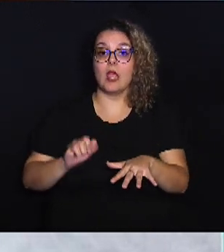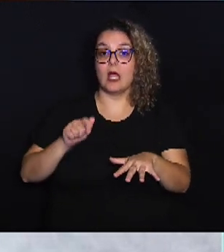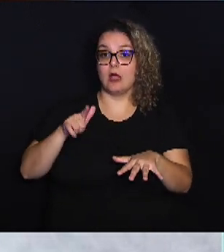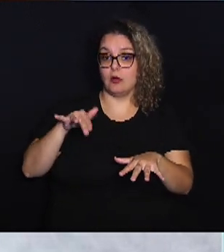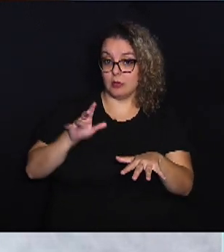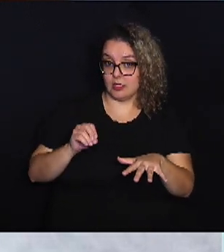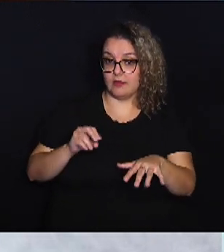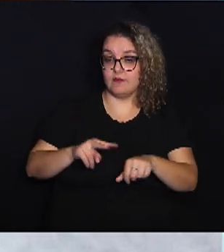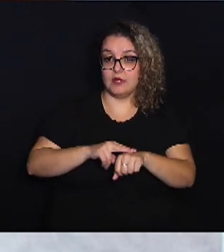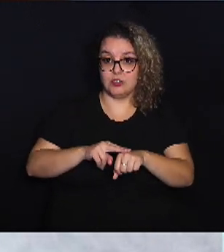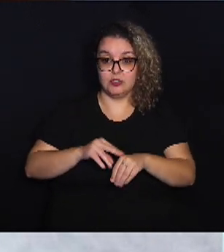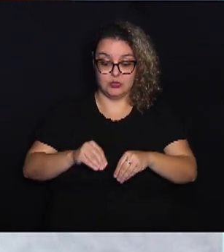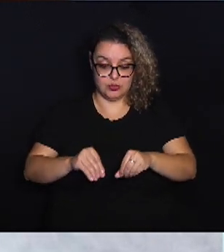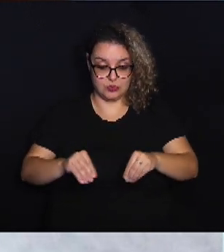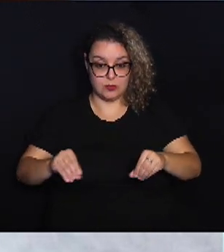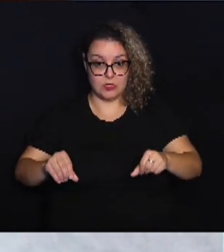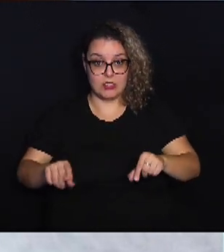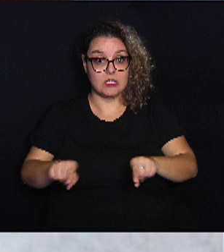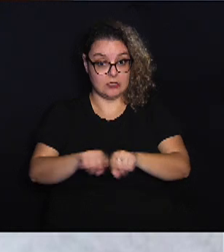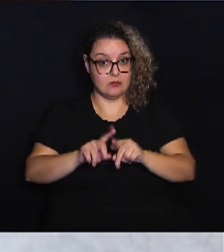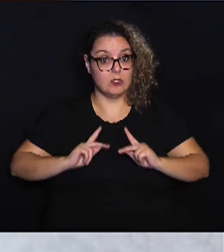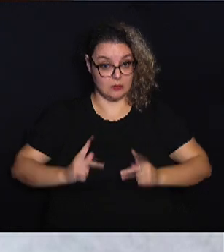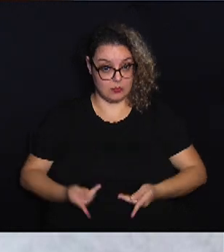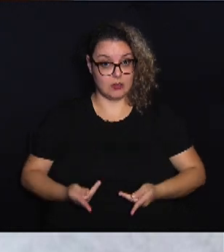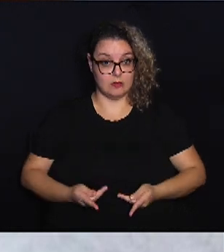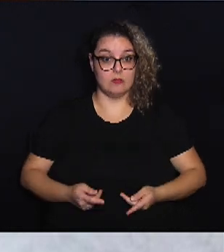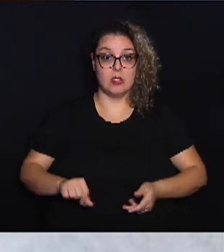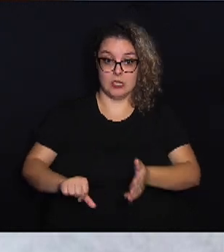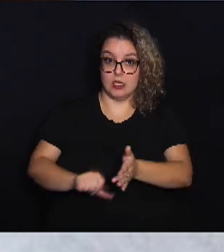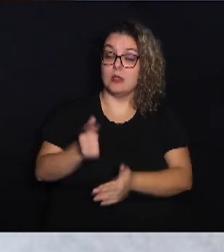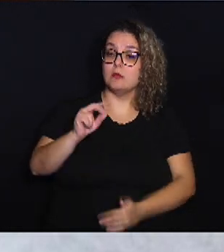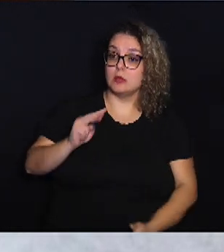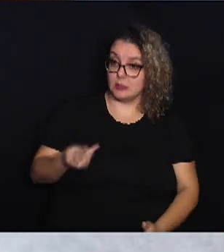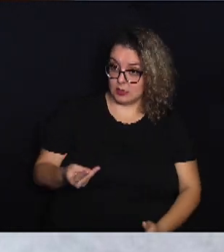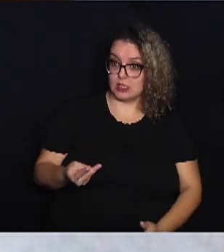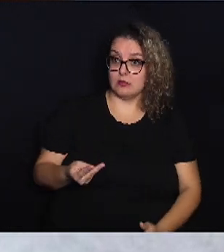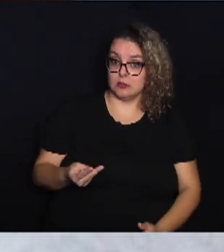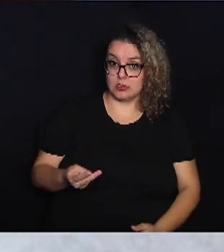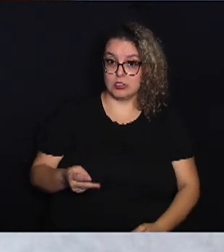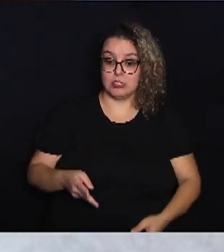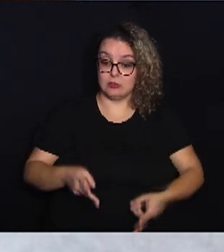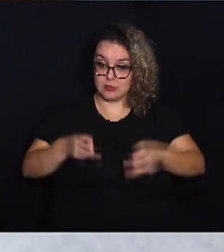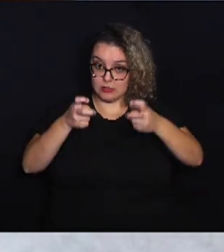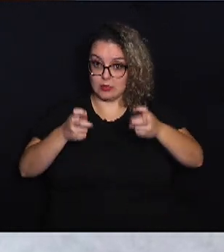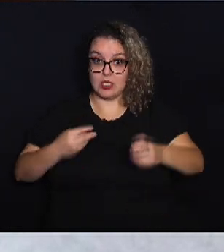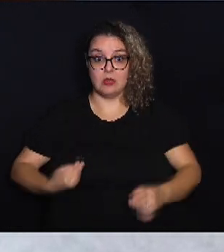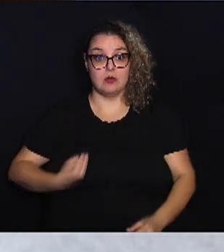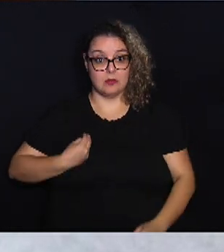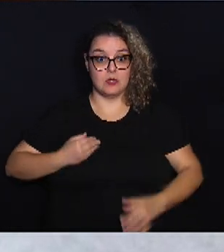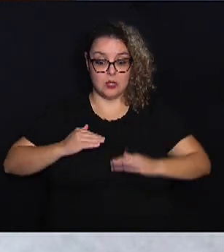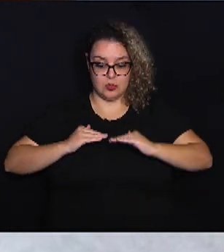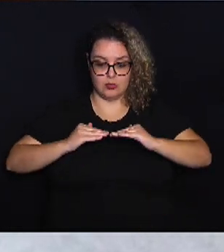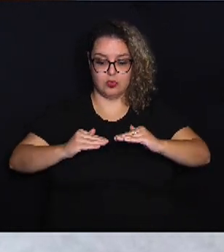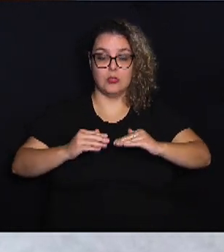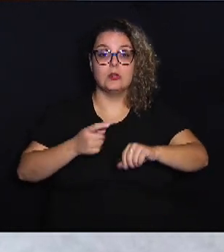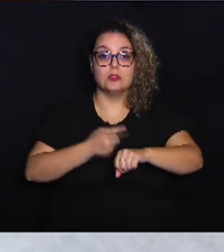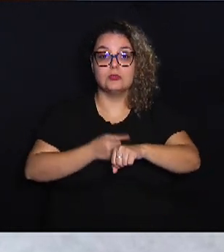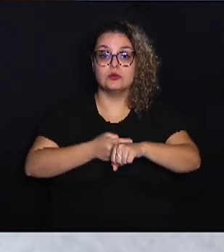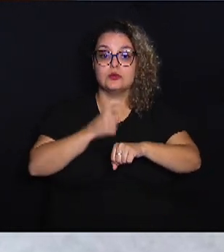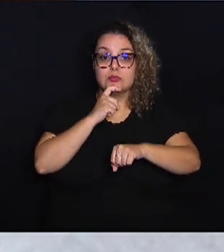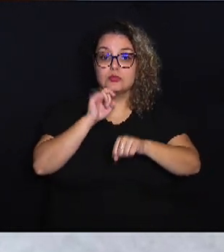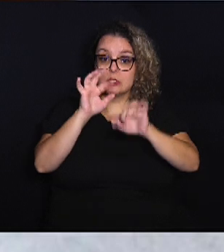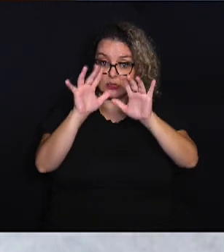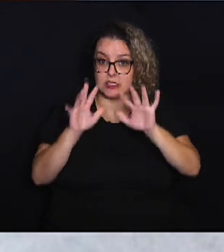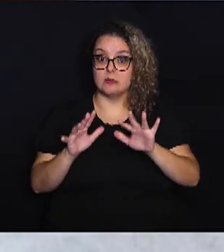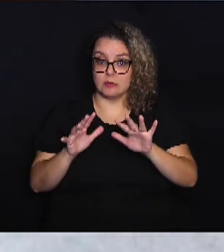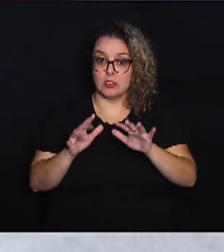solo e até em humanos, mas esta foi a primeira vez que foram avistados vivendo na superfície do gelo e da neve,